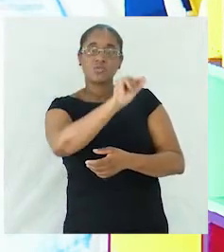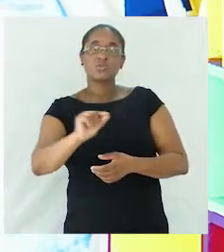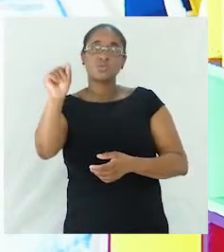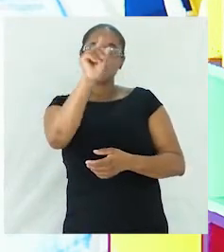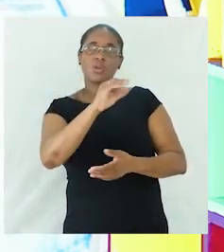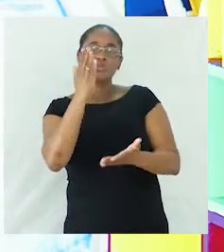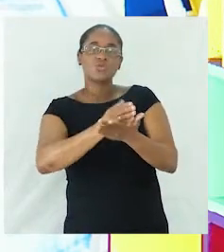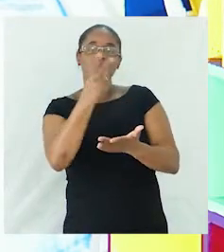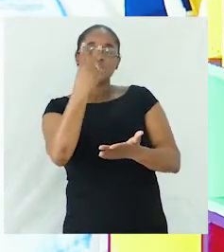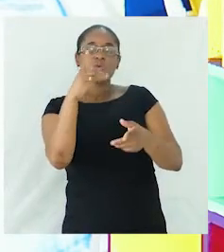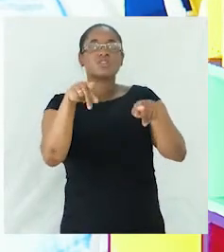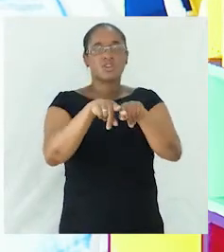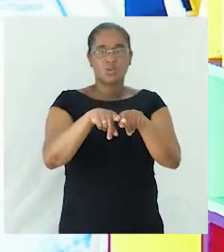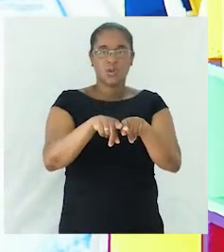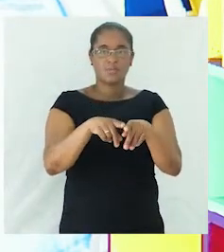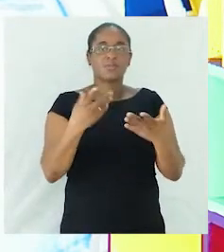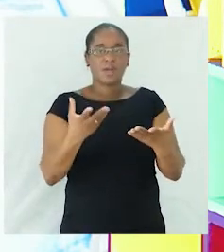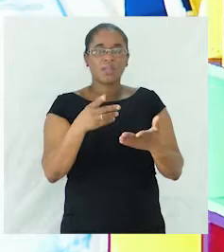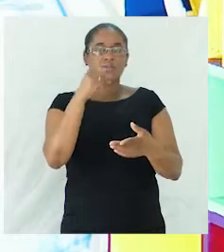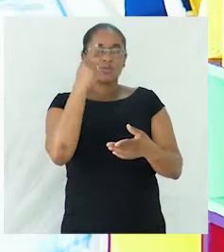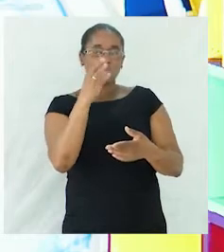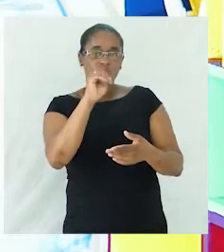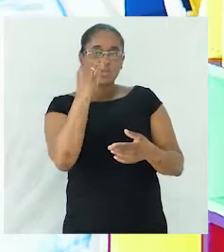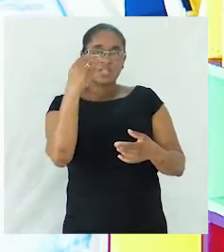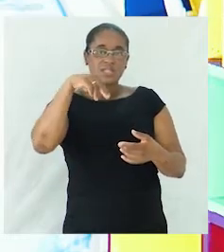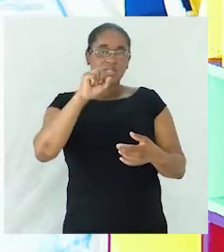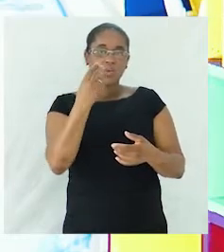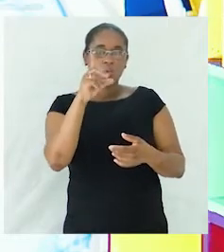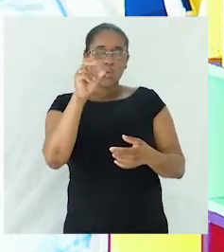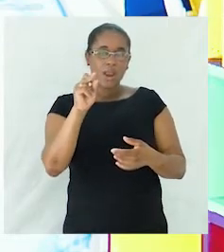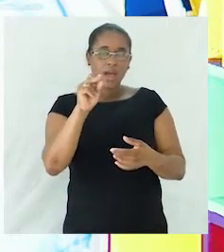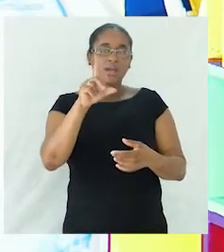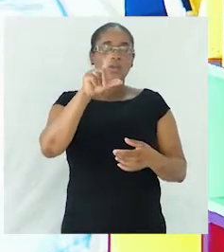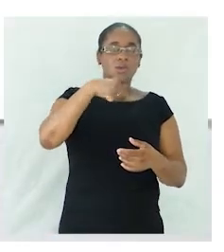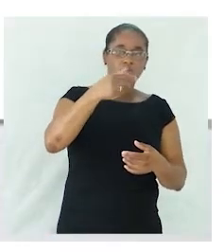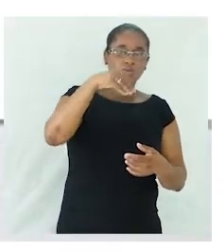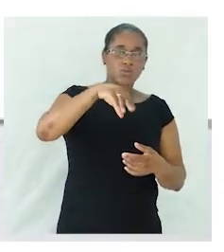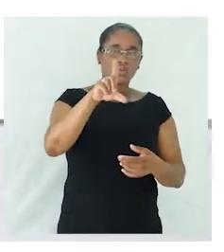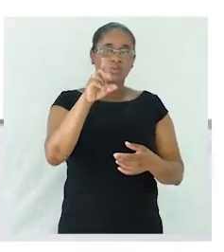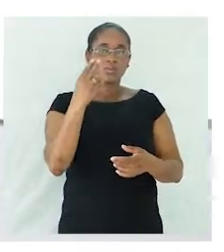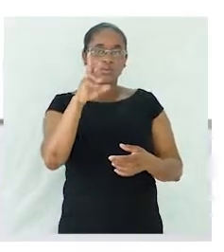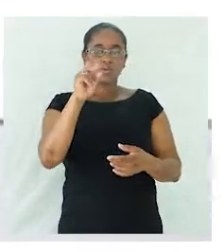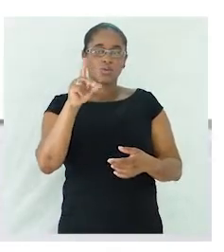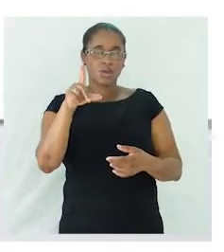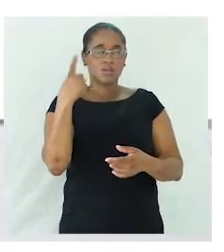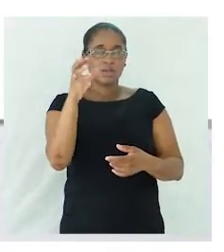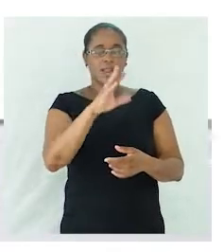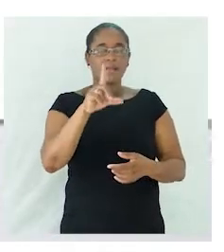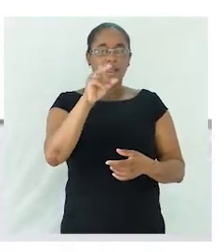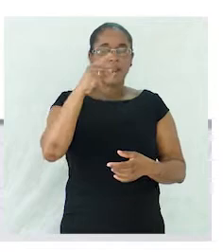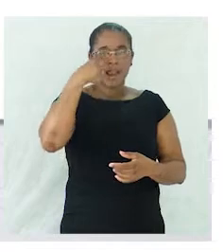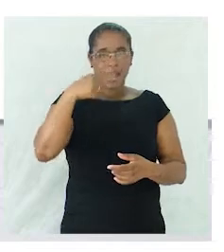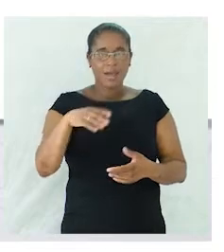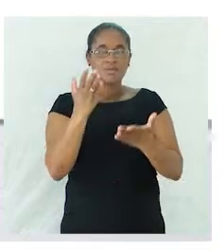iguais tanto no singular quanto no plural. Tem uma única forma. Vamos lá ver. lápis escolas